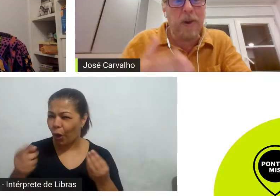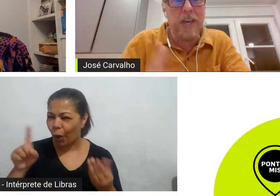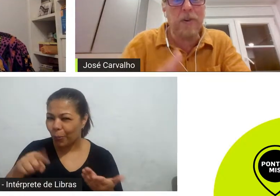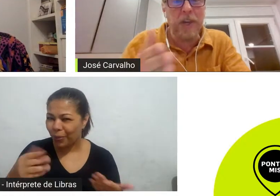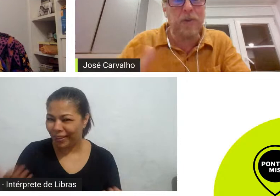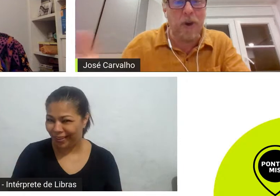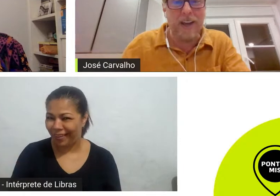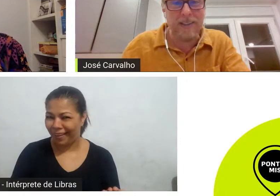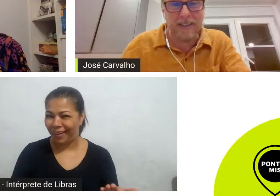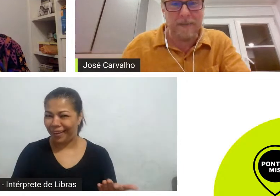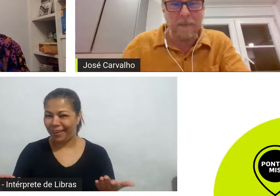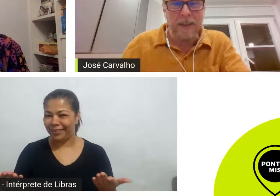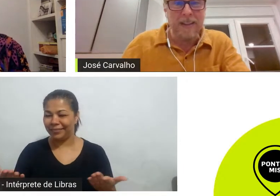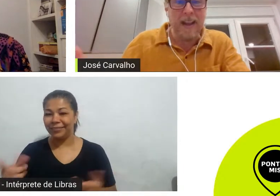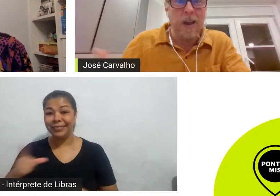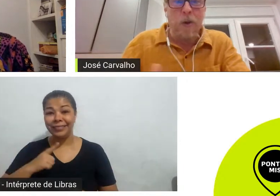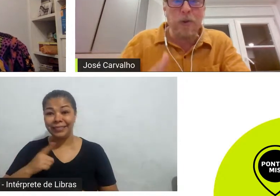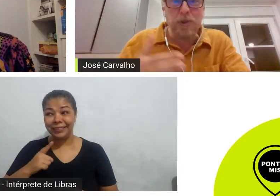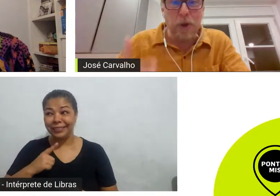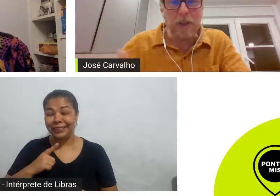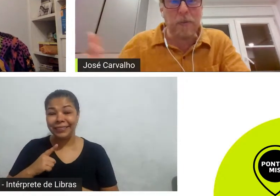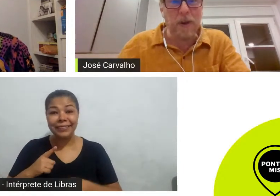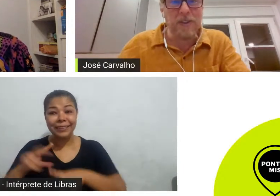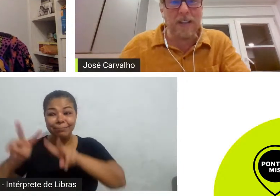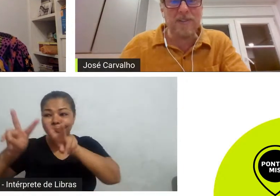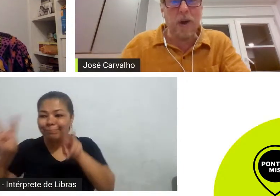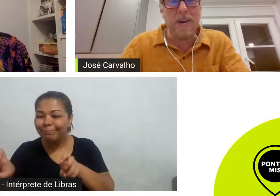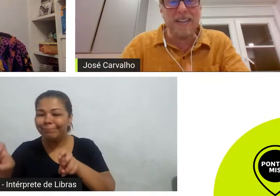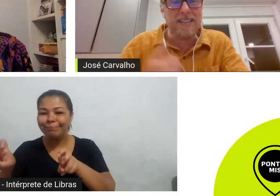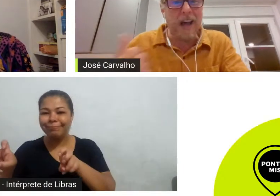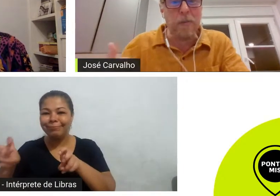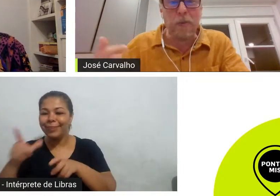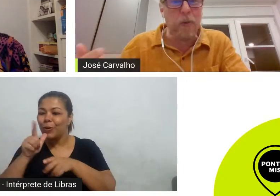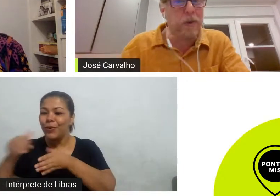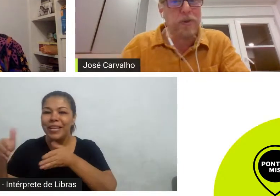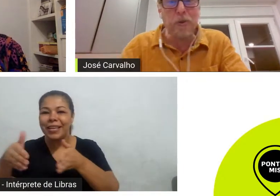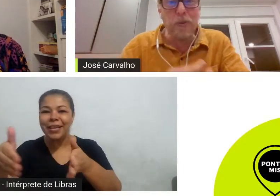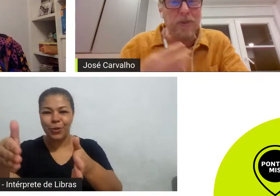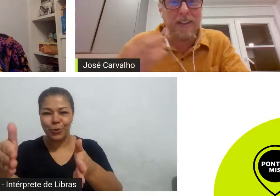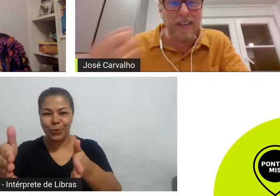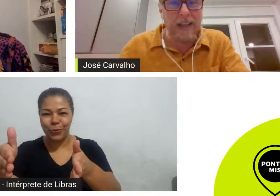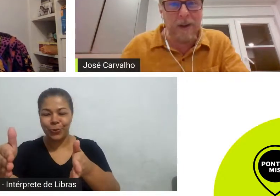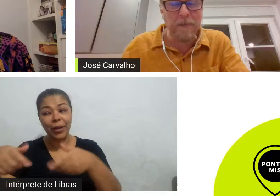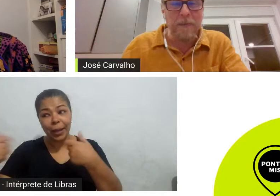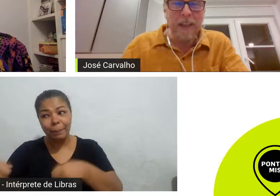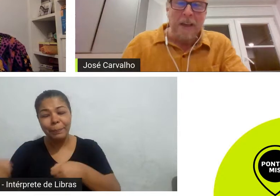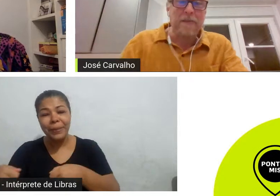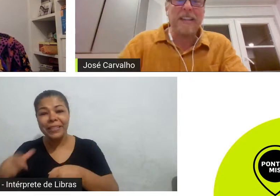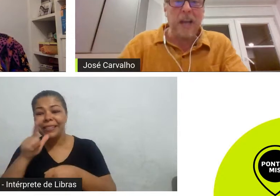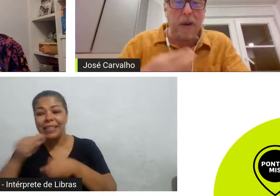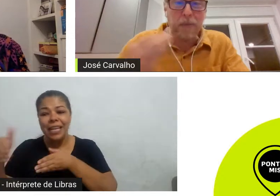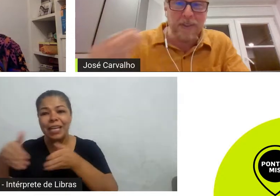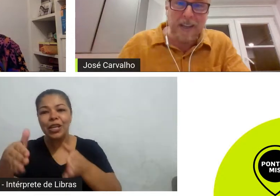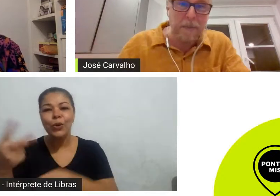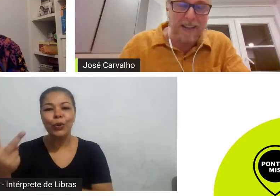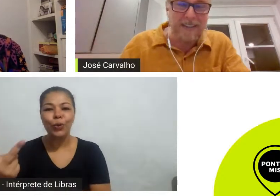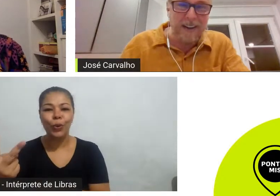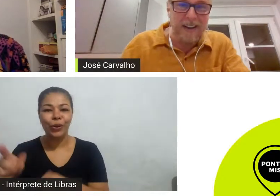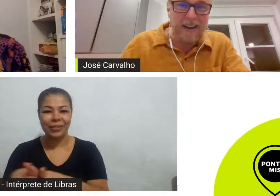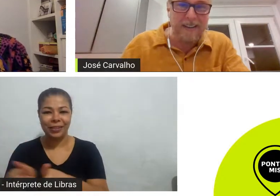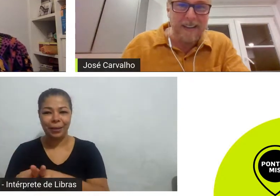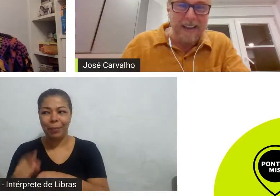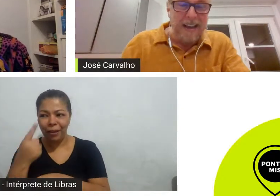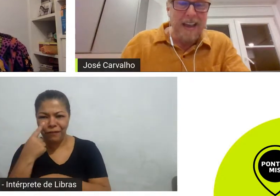single Rio Rio 2 os dois projetos alcançaram públicos do mundo inteiro vendeu a música